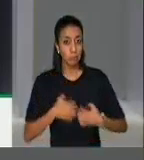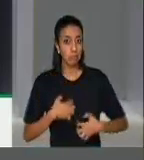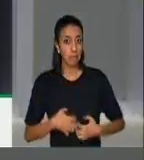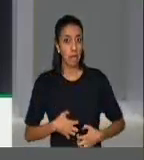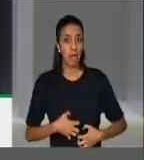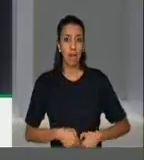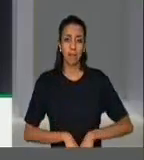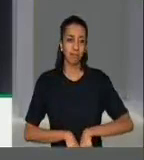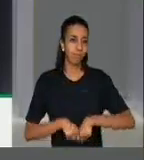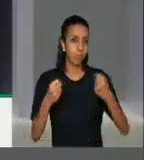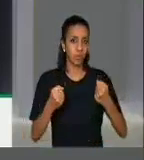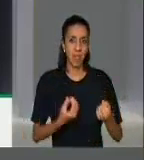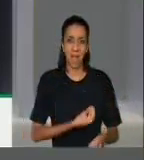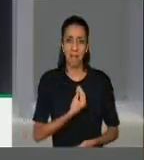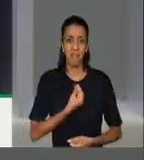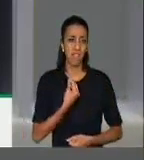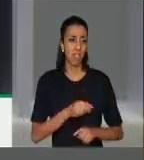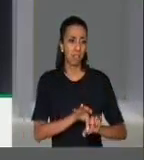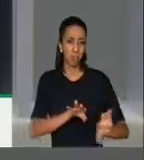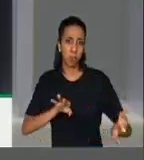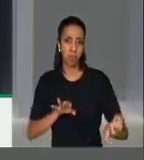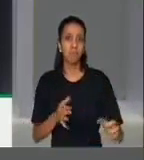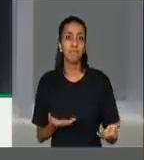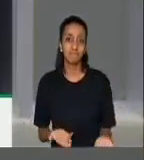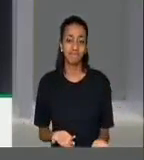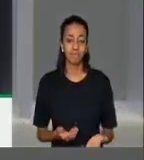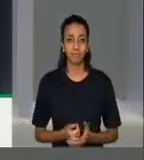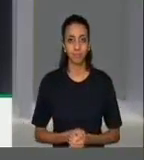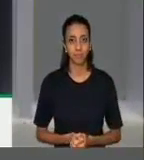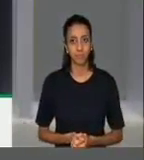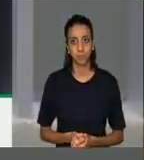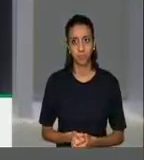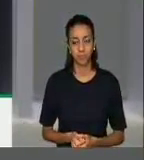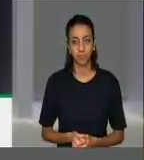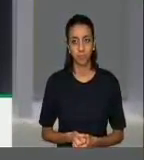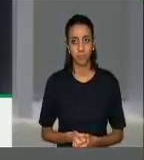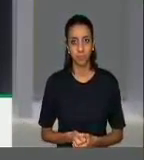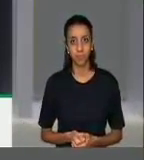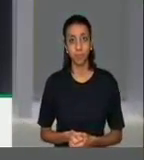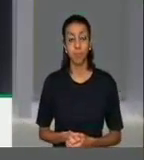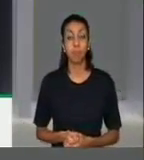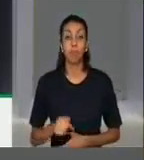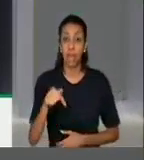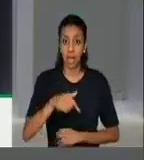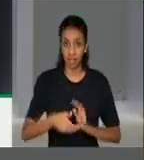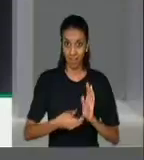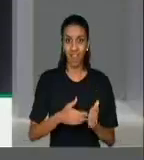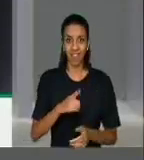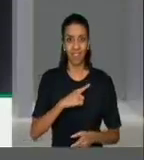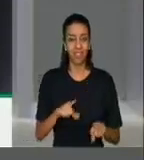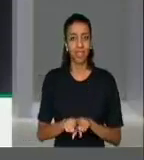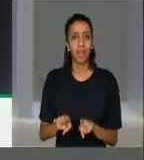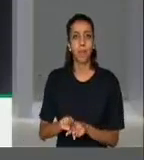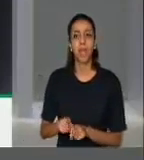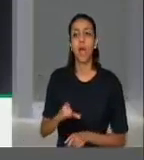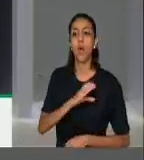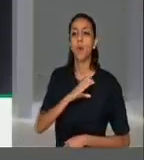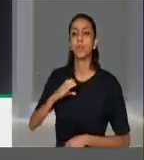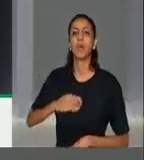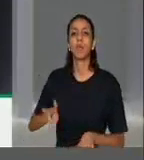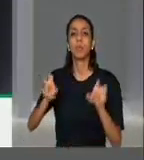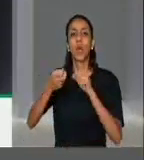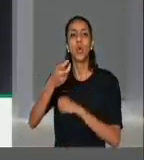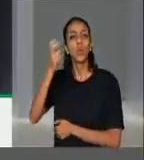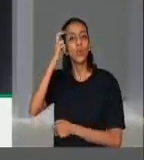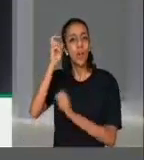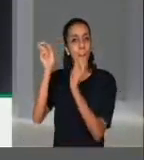pontes e a vida de cada um individualmente. Temos também aqui nesta casa a Comissão da Cultura de Paz,